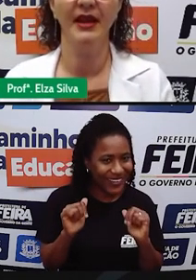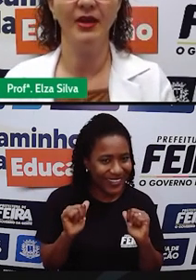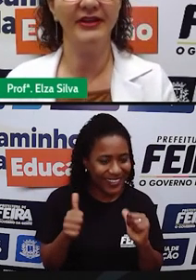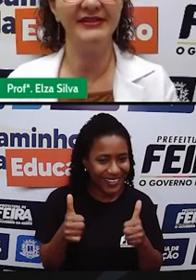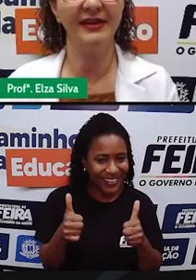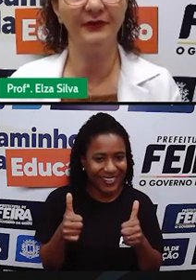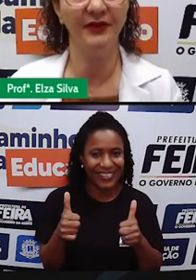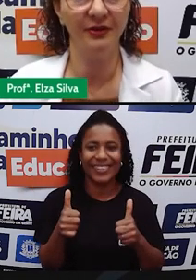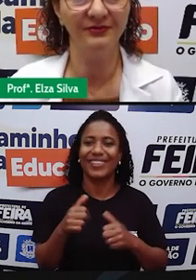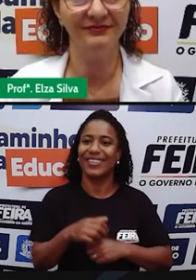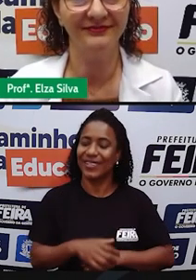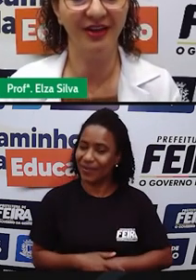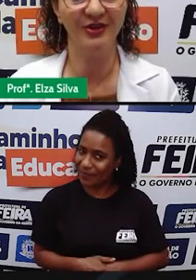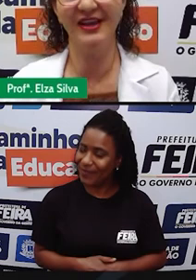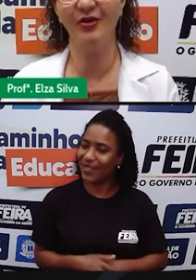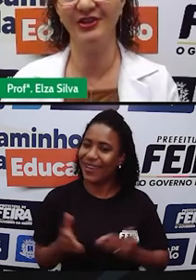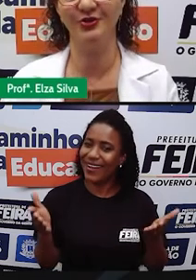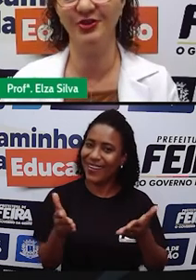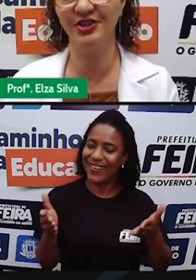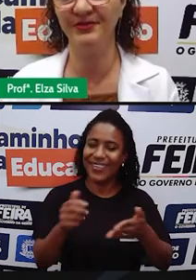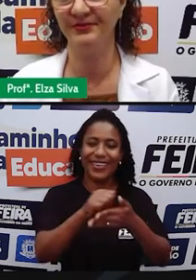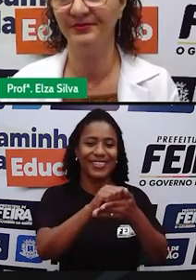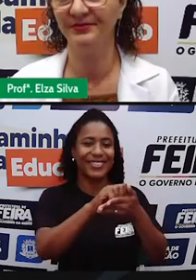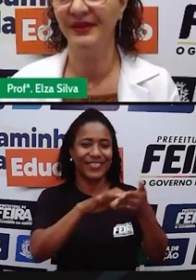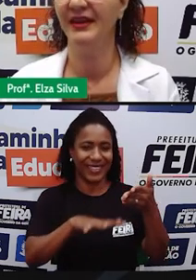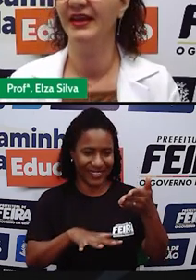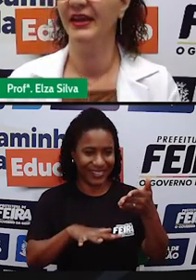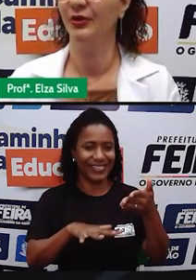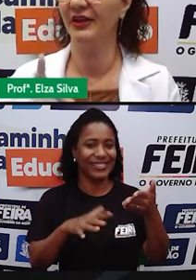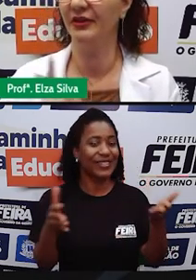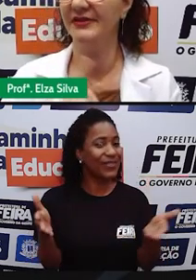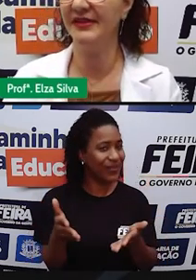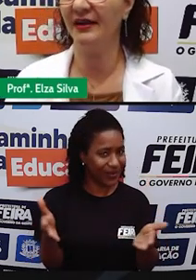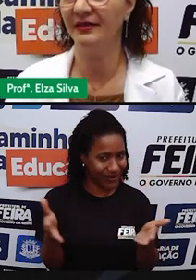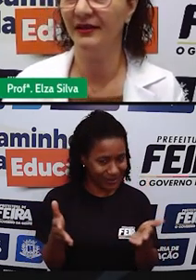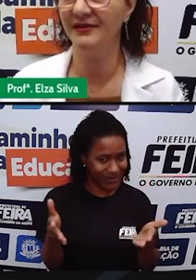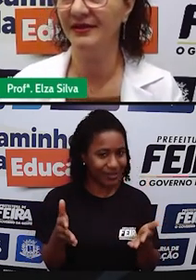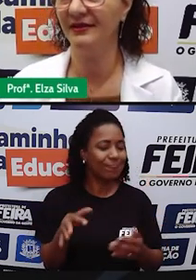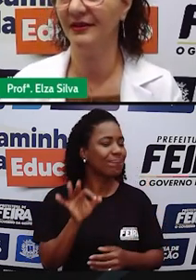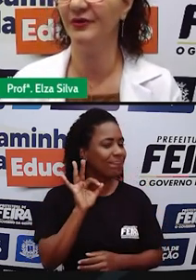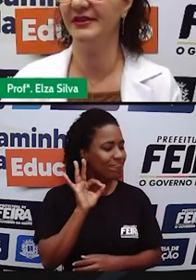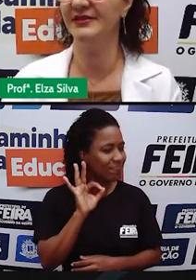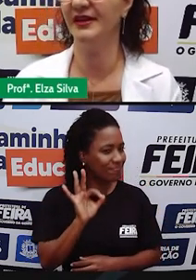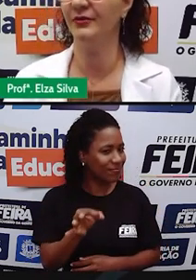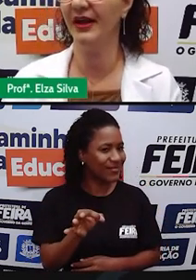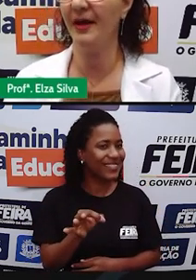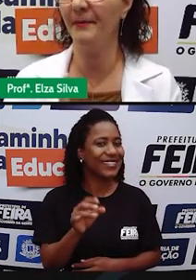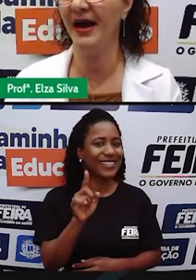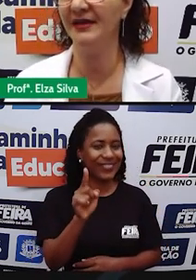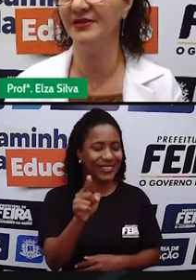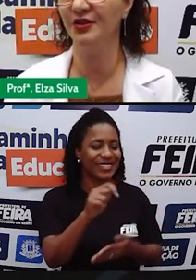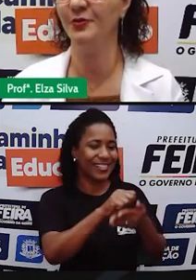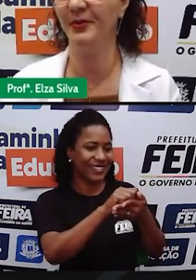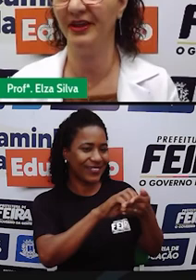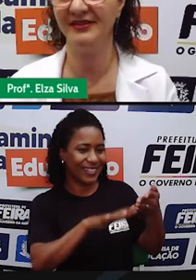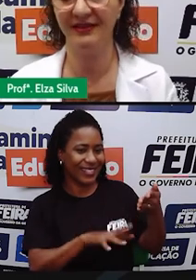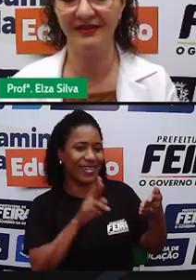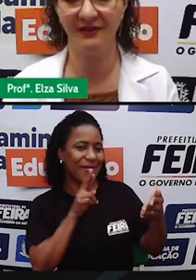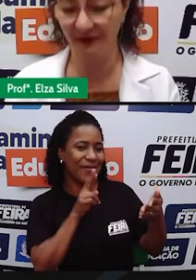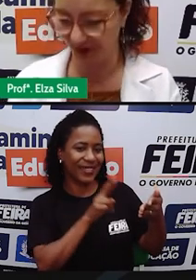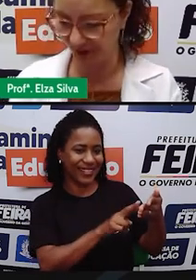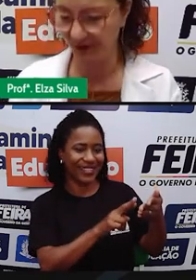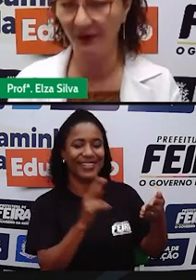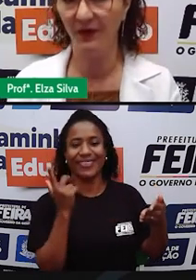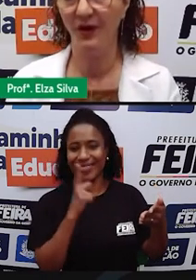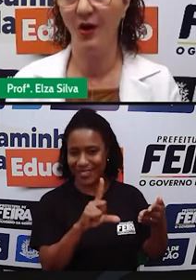E o desafio da nossa aula de hoje eu tenho certeza que vocês serão capazes de cumprir esse